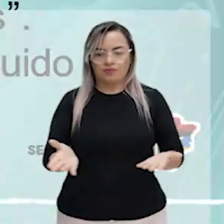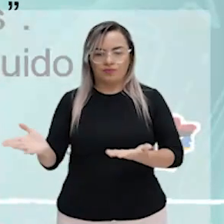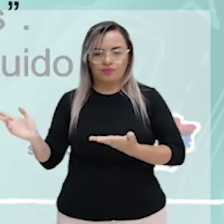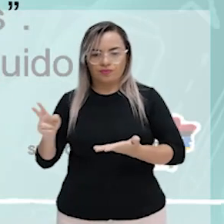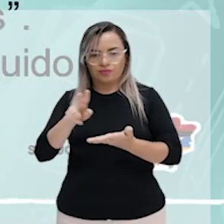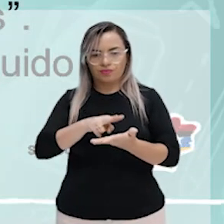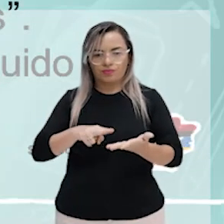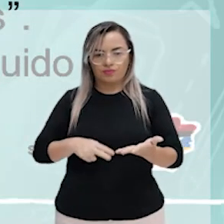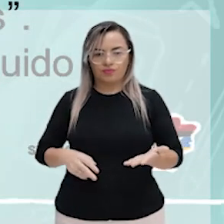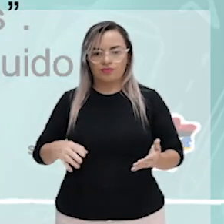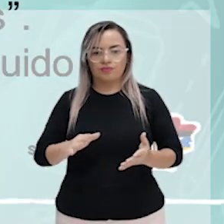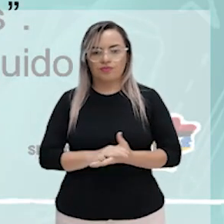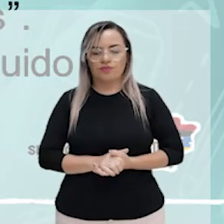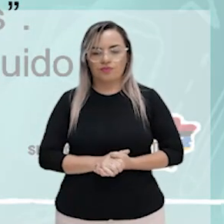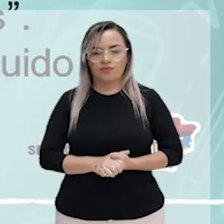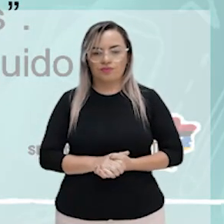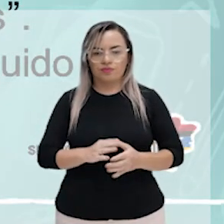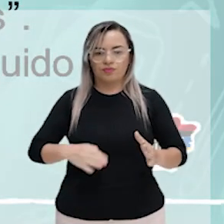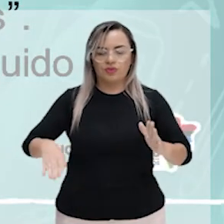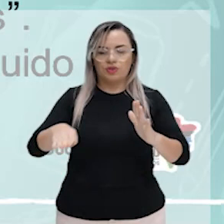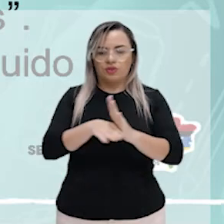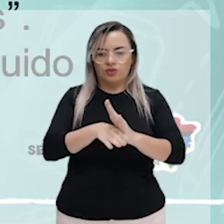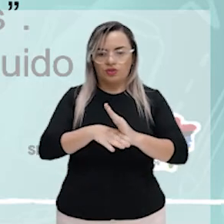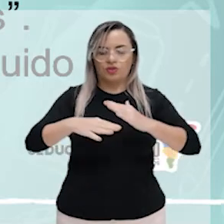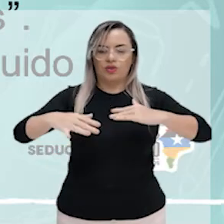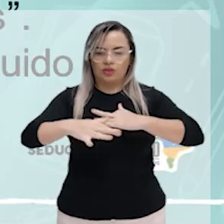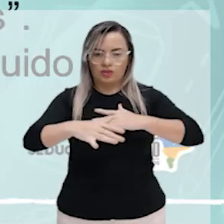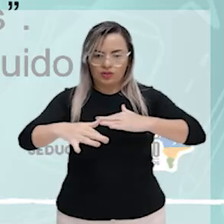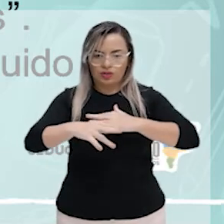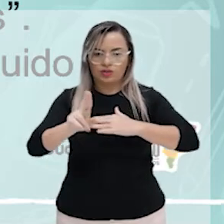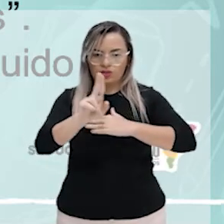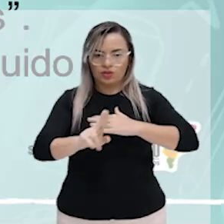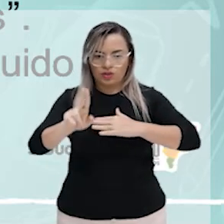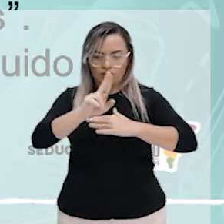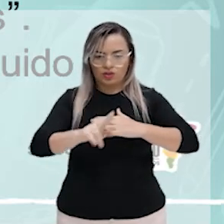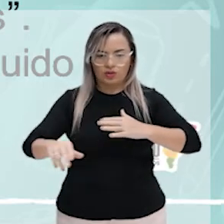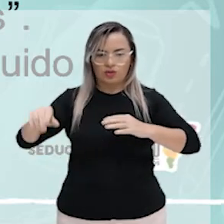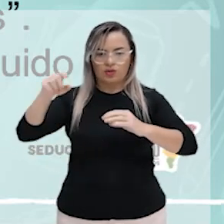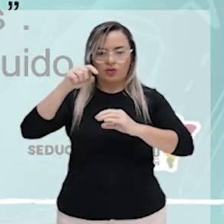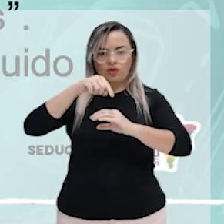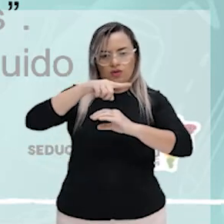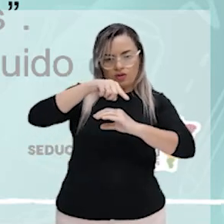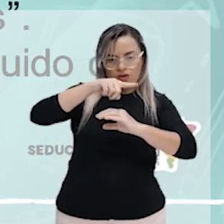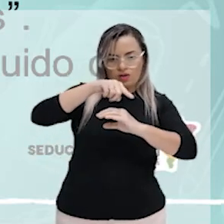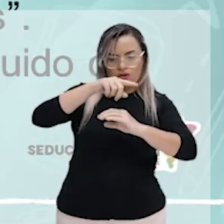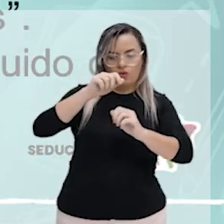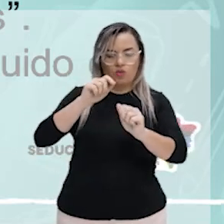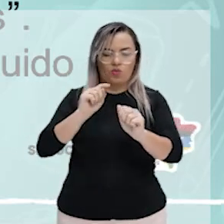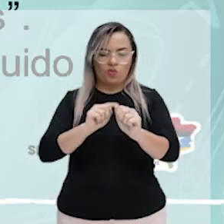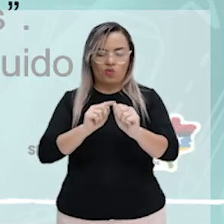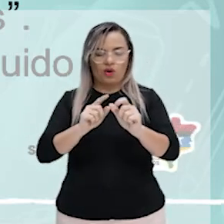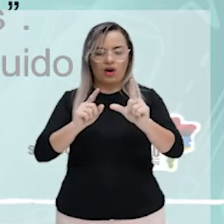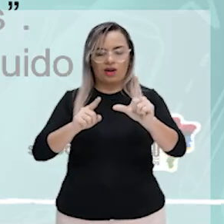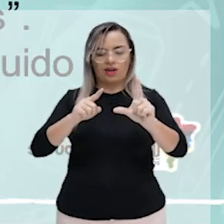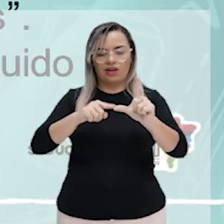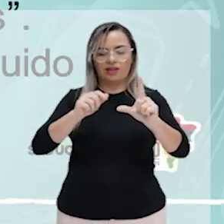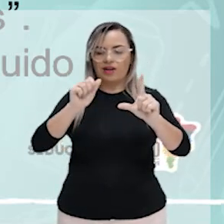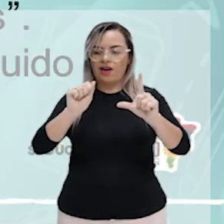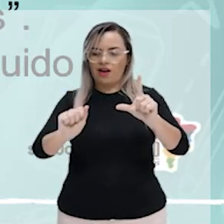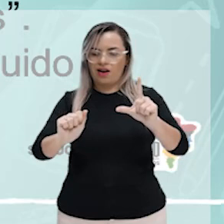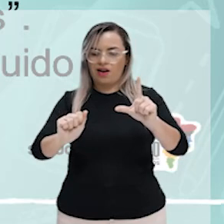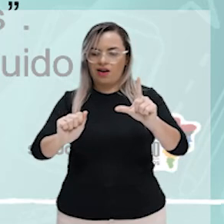cidade, já está com a crase. Vamos ver esse exemplo. Porque quem chega, chega a algum lugar. E não